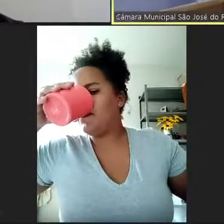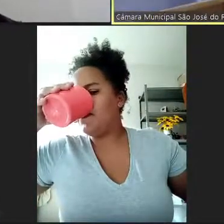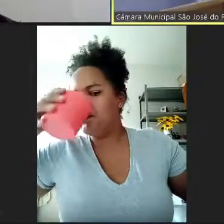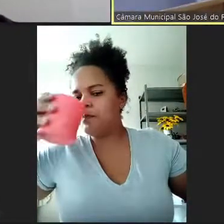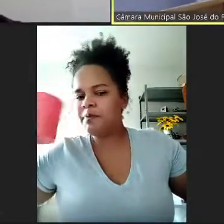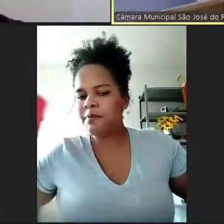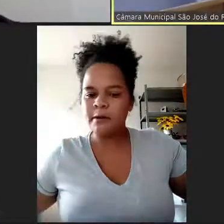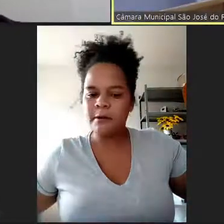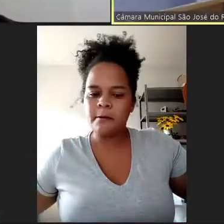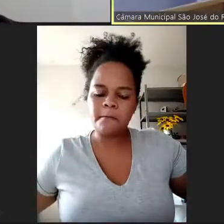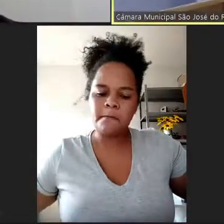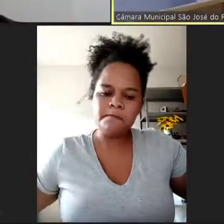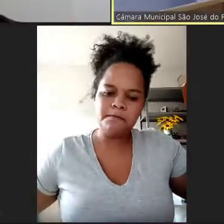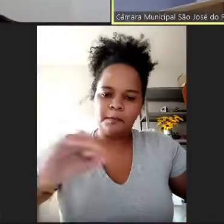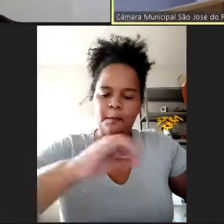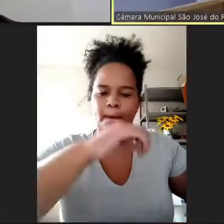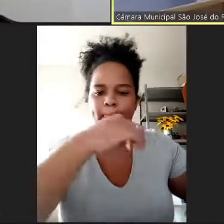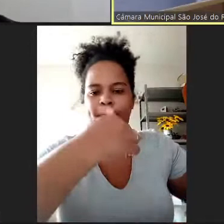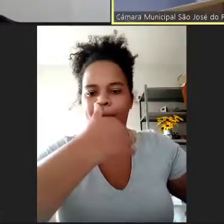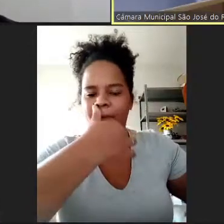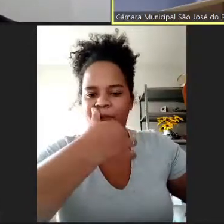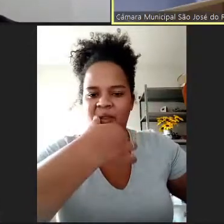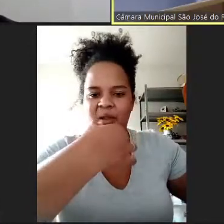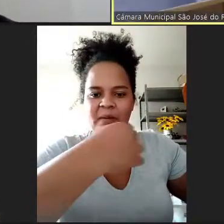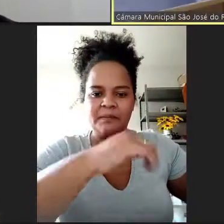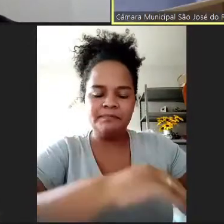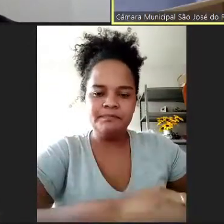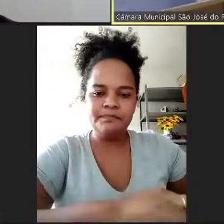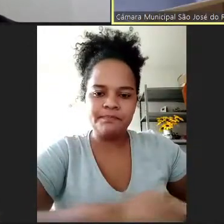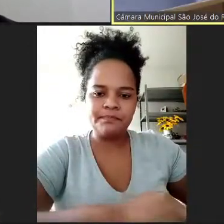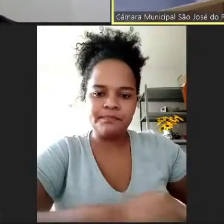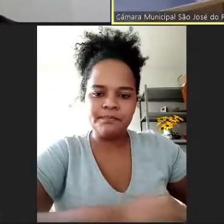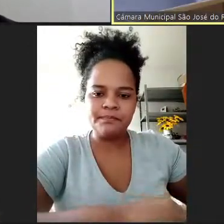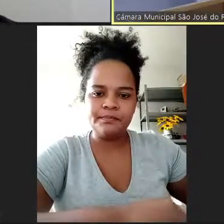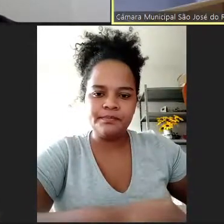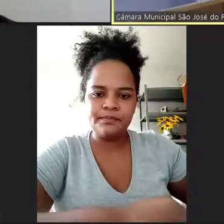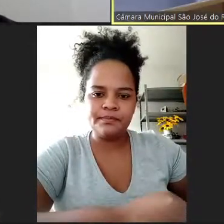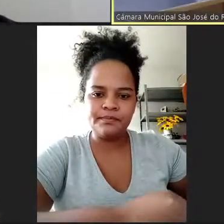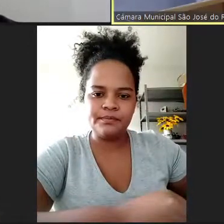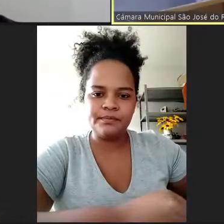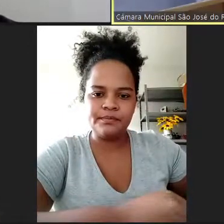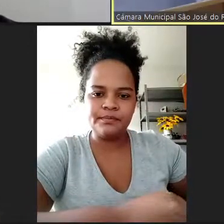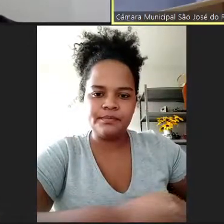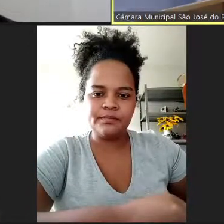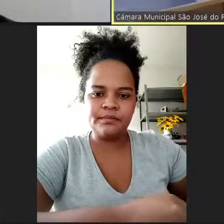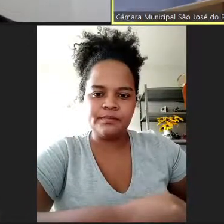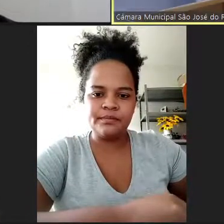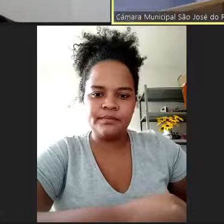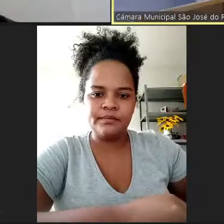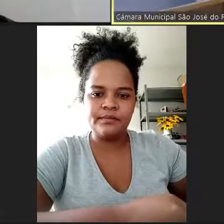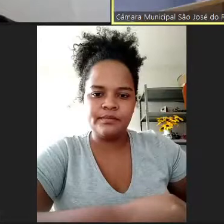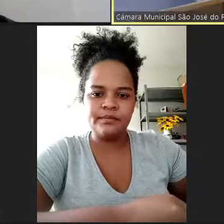A partir do dia 8, acho que a prefeitura lançou ontem, né, essa campanha, né, a partir do dia 8 vai começar a arrecadação de alimento.